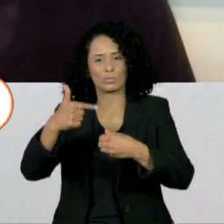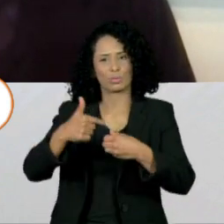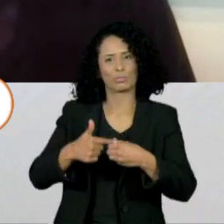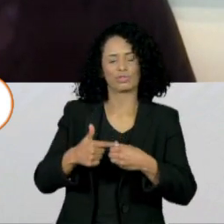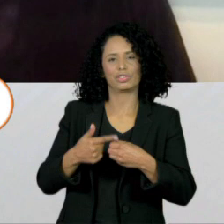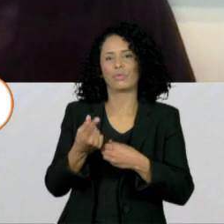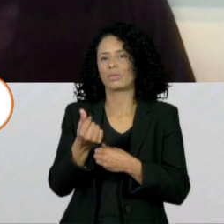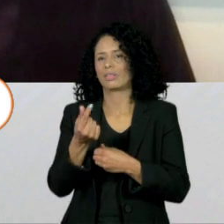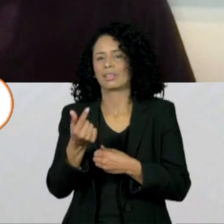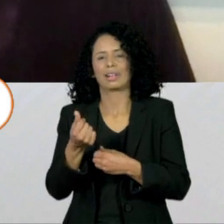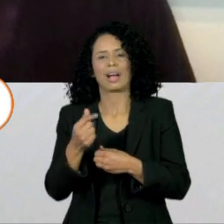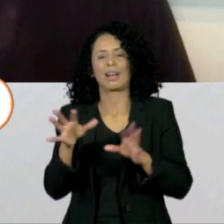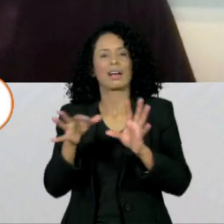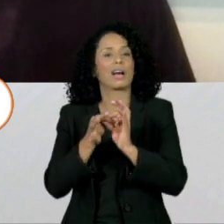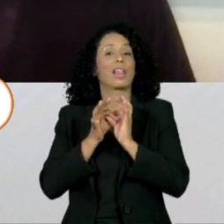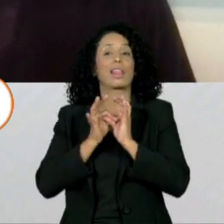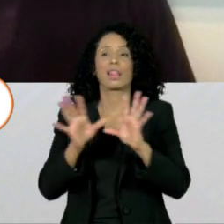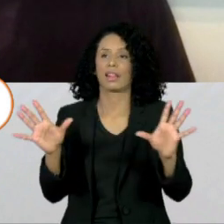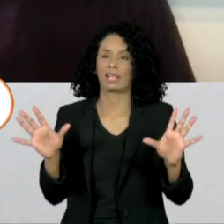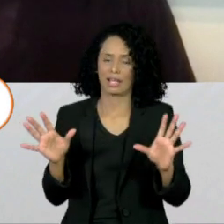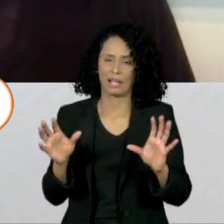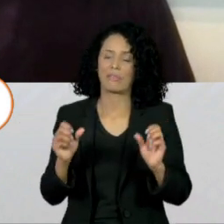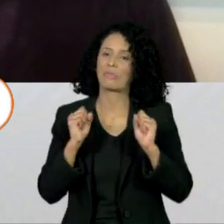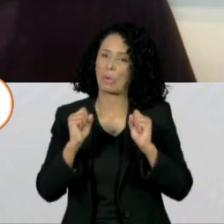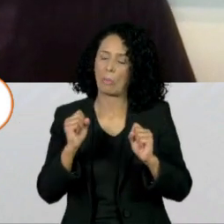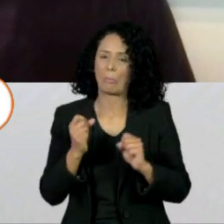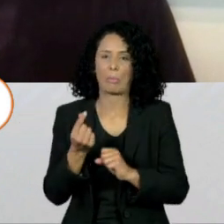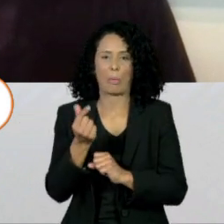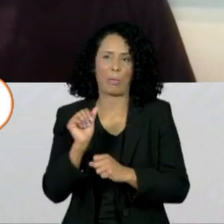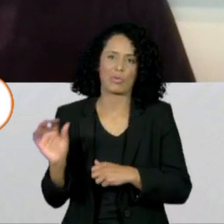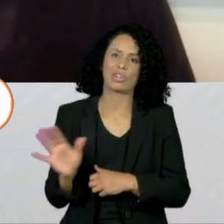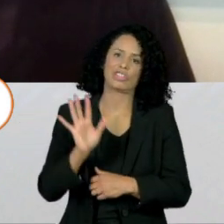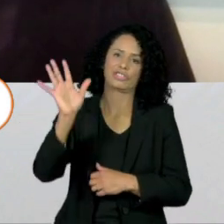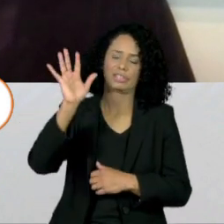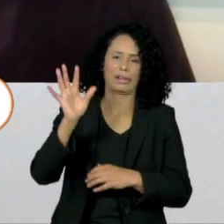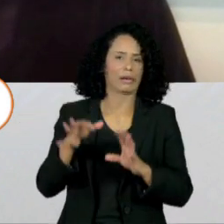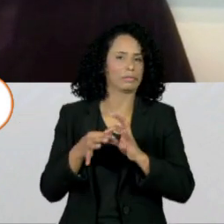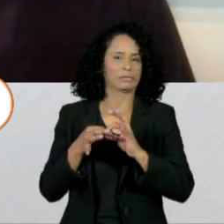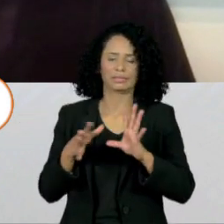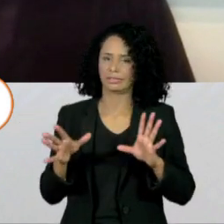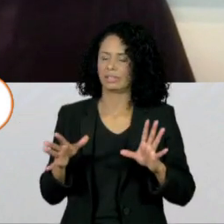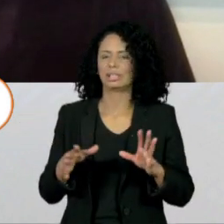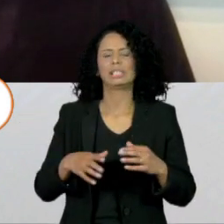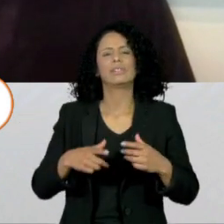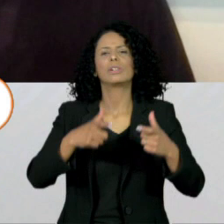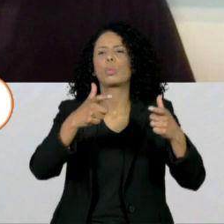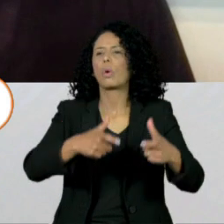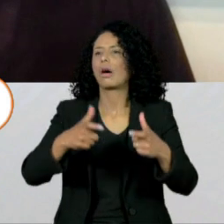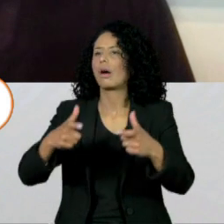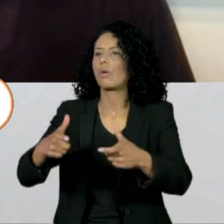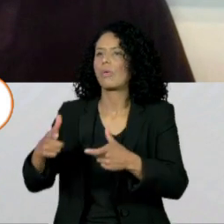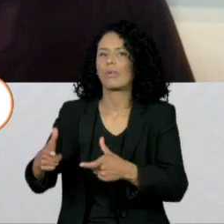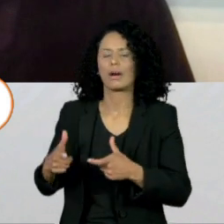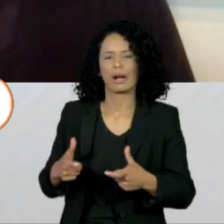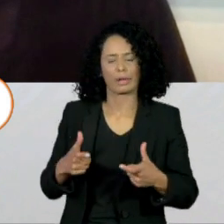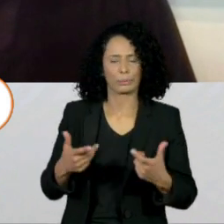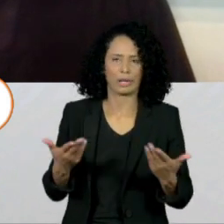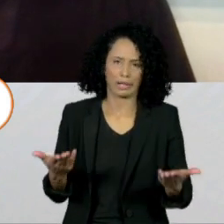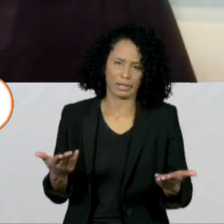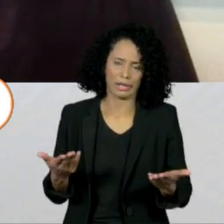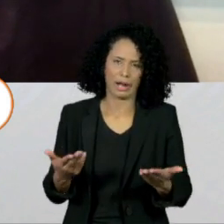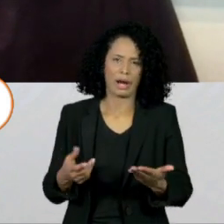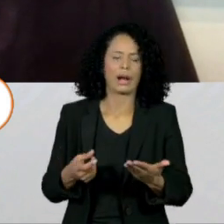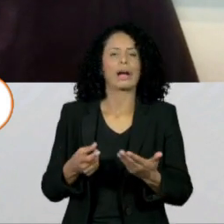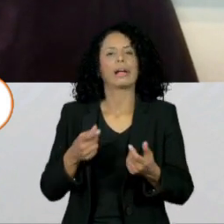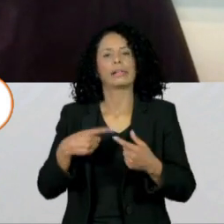Ele é livre na refinaria, ele é livre na distribuidora e ele é livre também no posto de revenda. E no